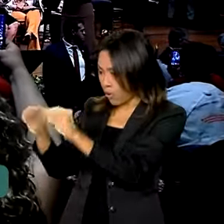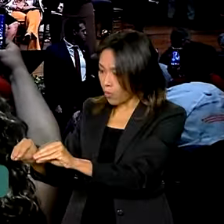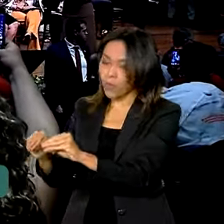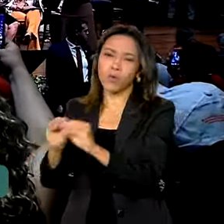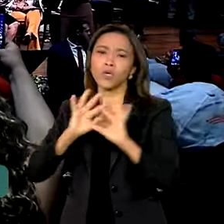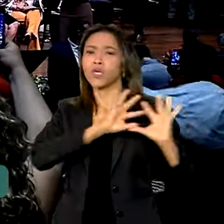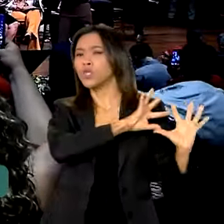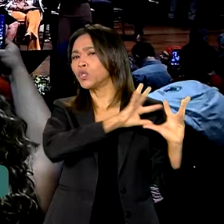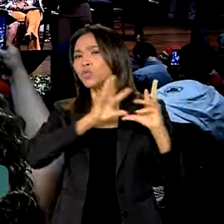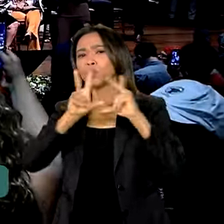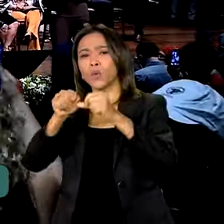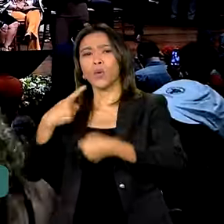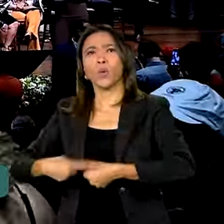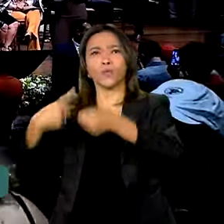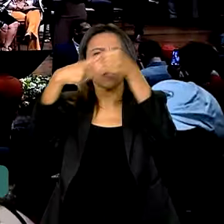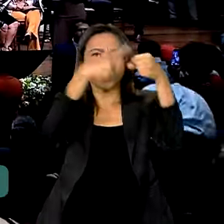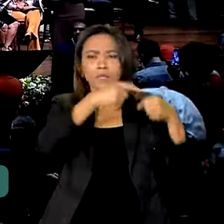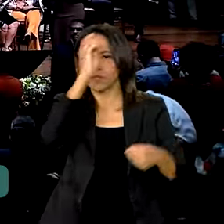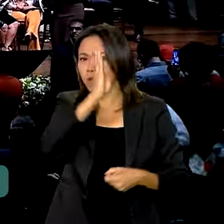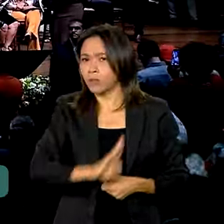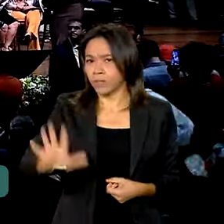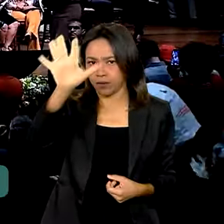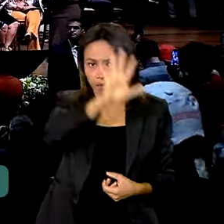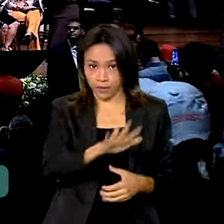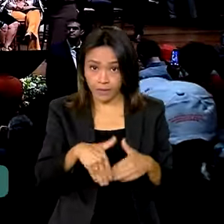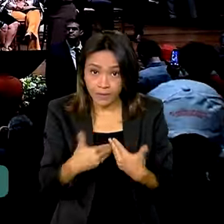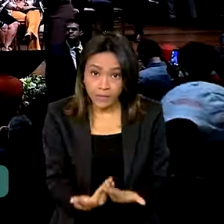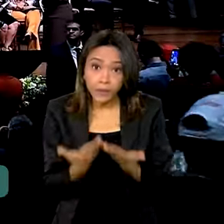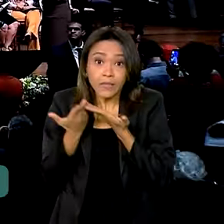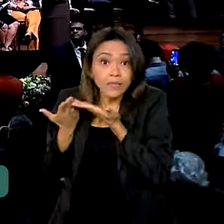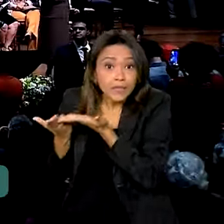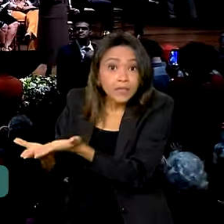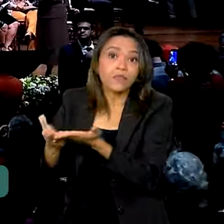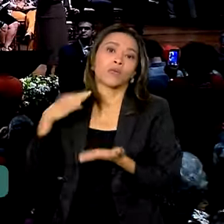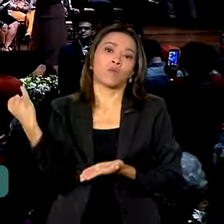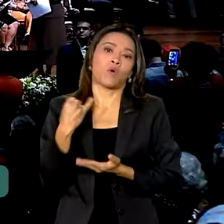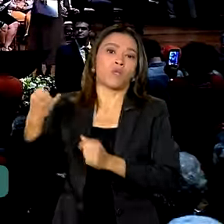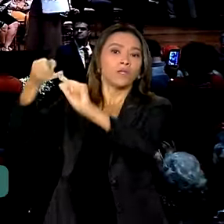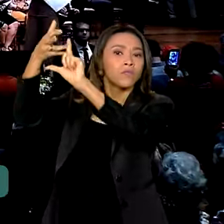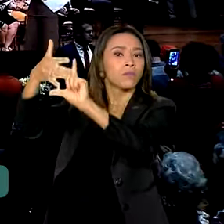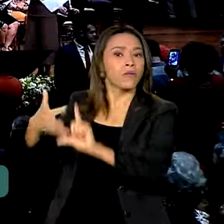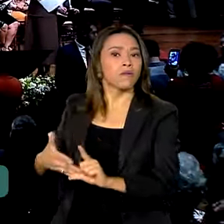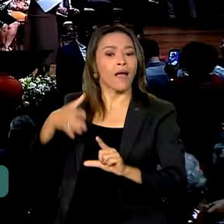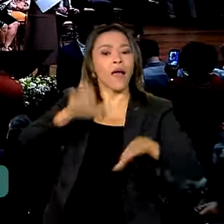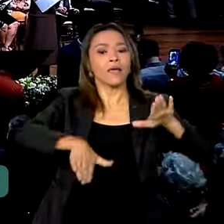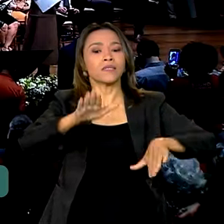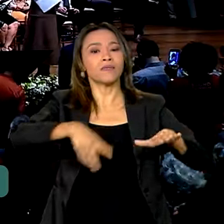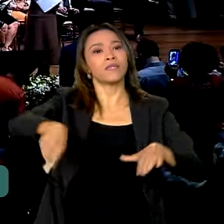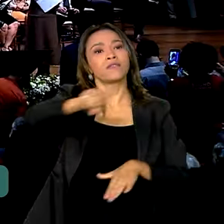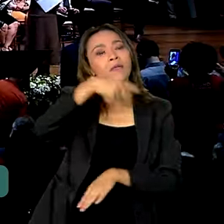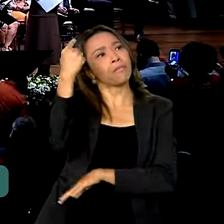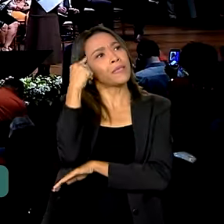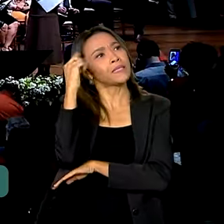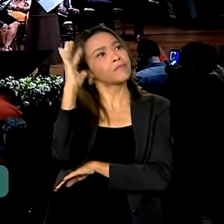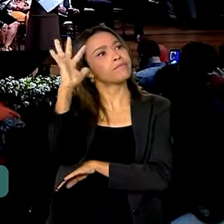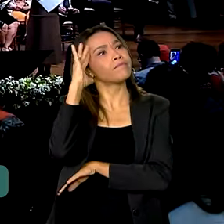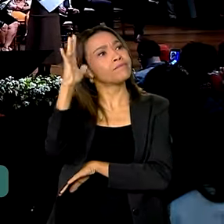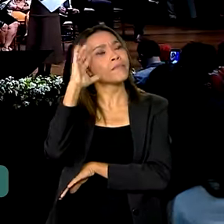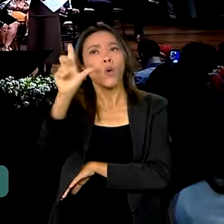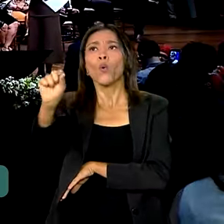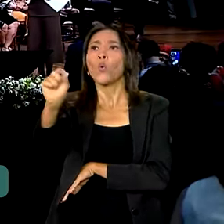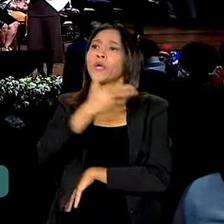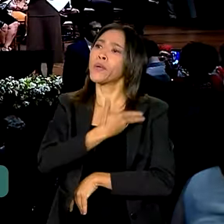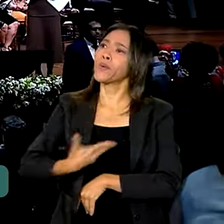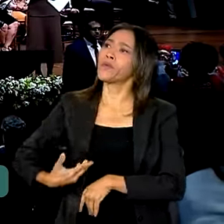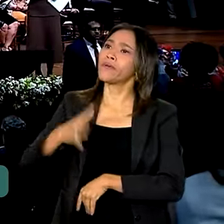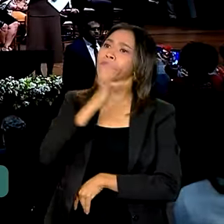em todos os municípios do Brasil. Isso é muito importante porque, às vezes, a gente fica lá pensando, meu Deus, o o governo